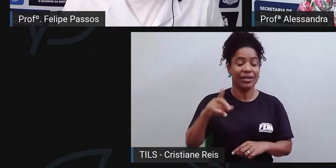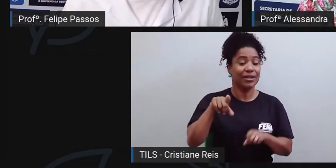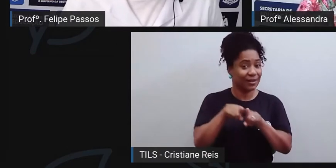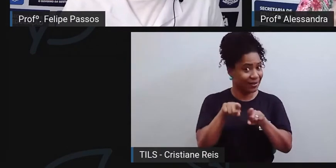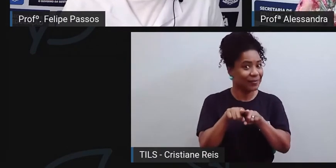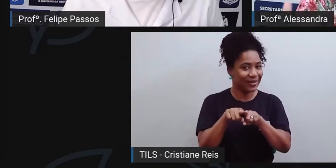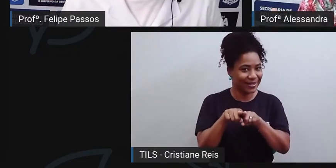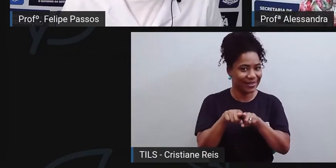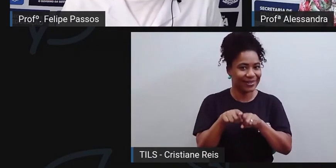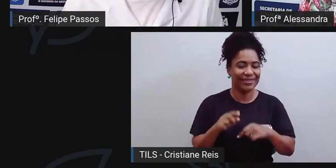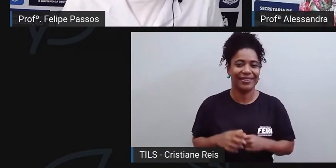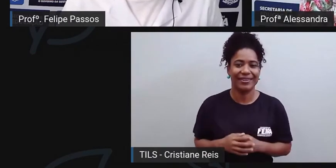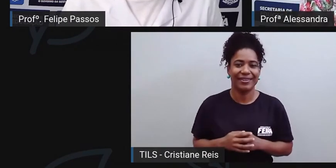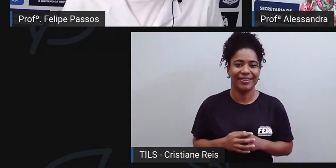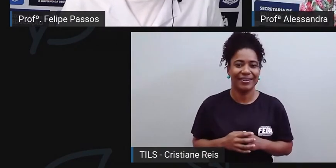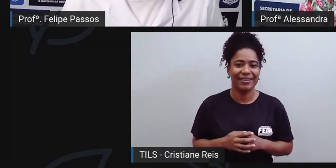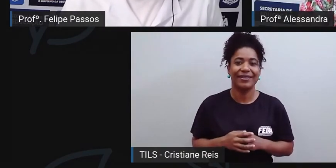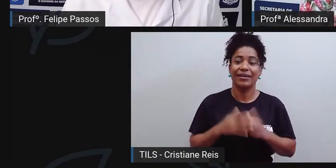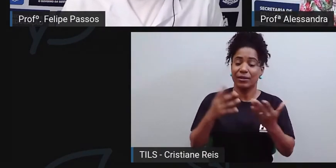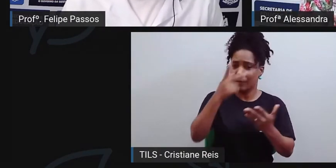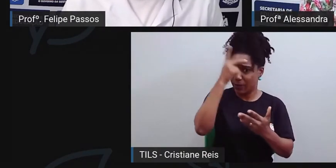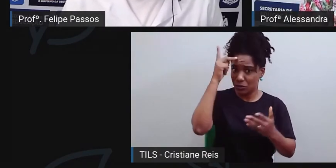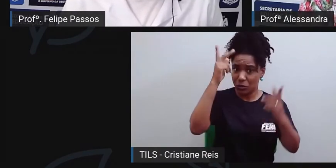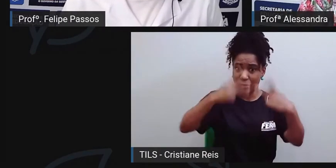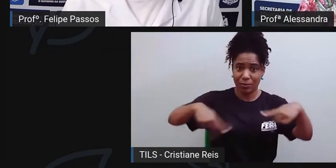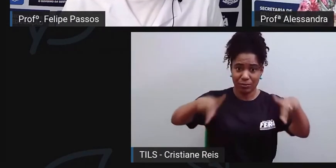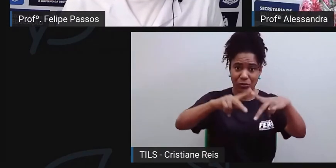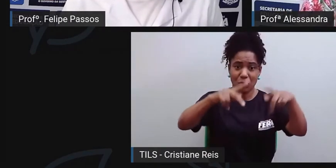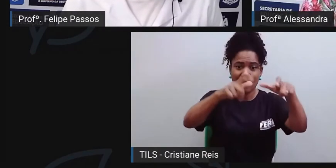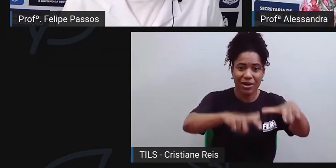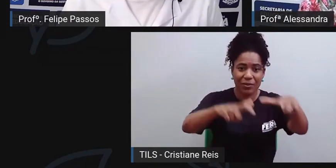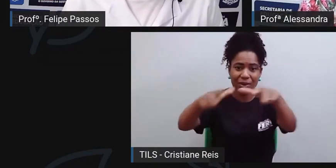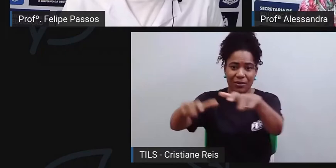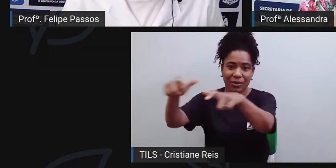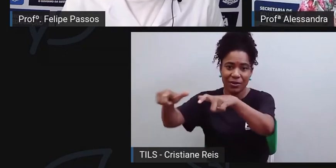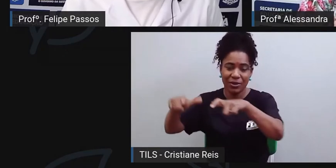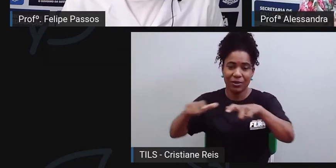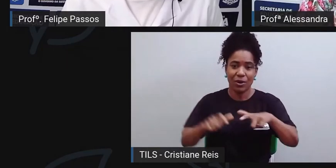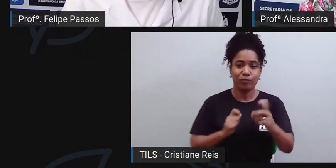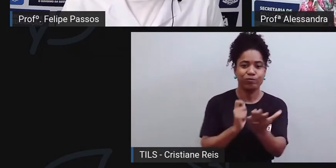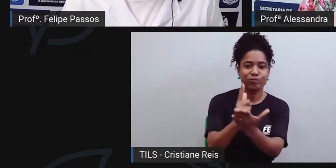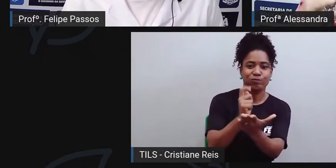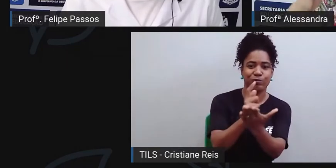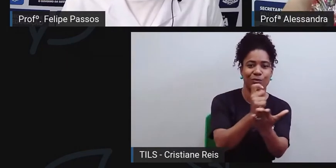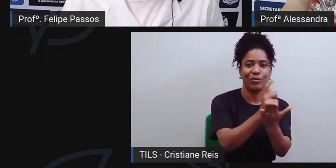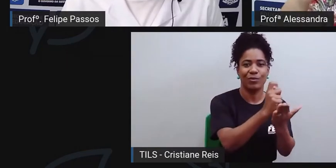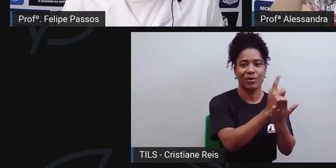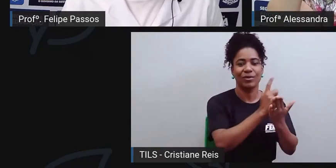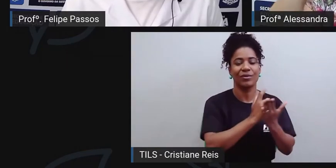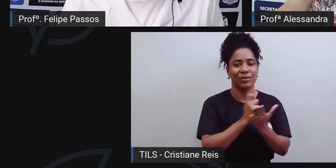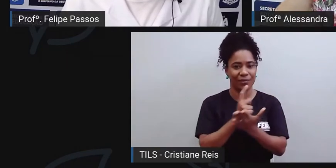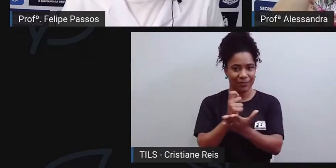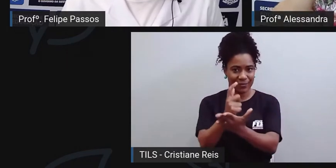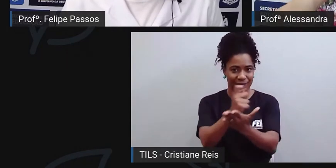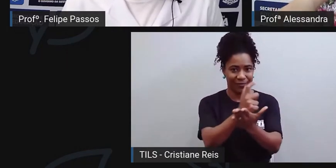servem muito à população do bairro, mas elas não têm a mesma representatividade. Vamos dizer assim, elas estariam, se a gente fosse uma